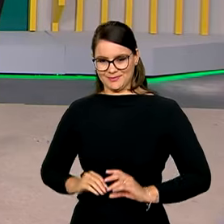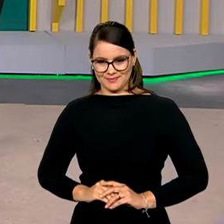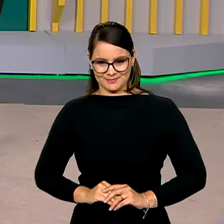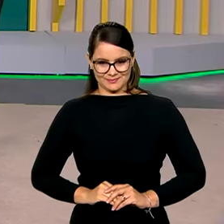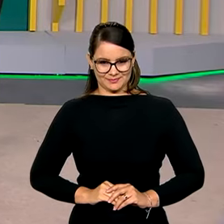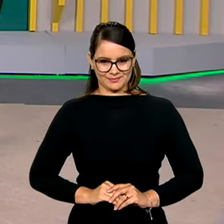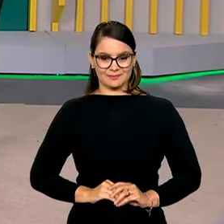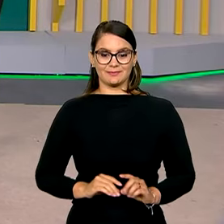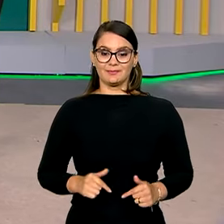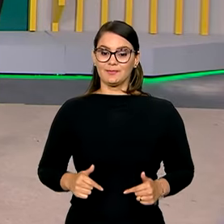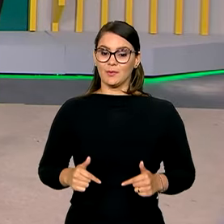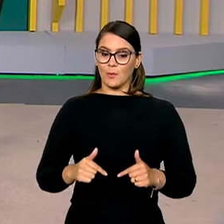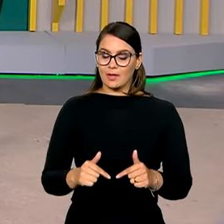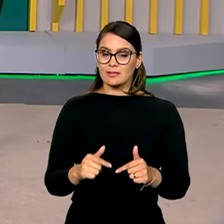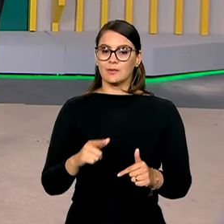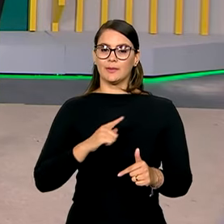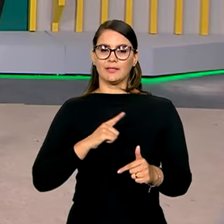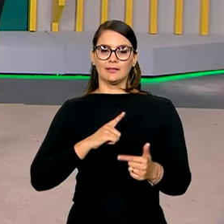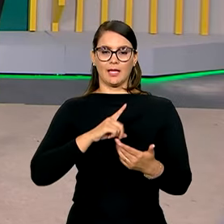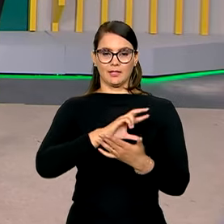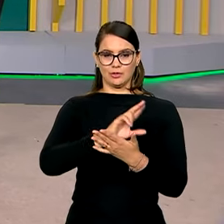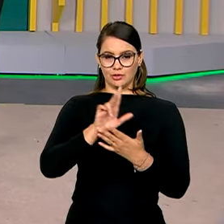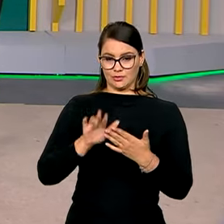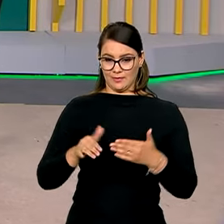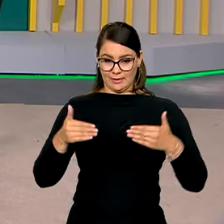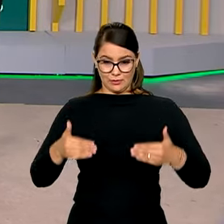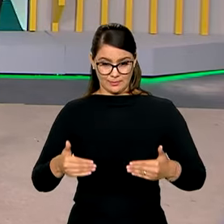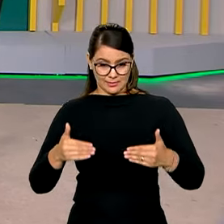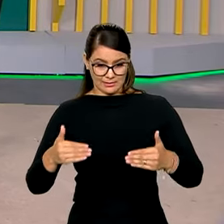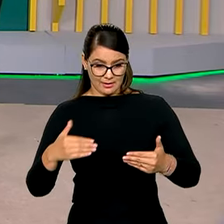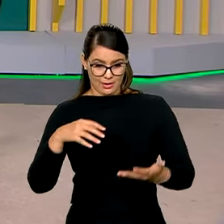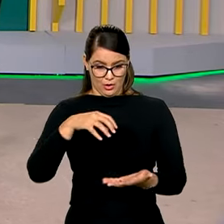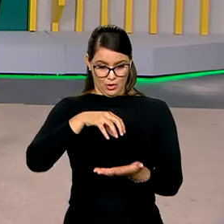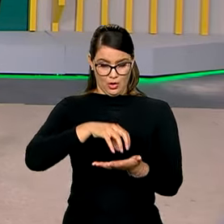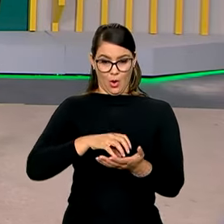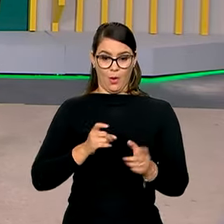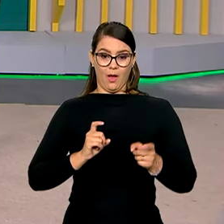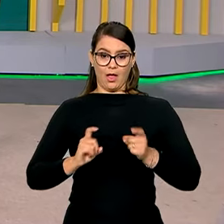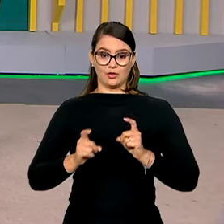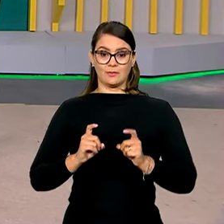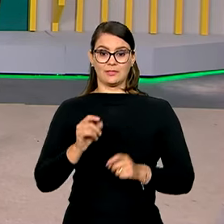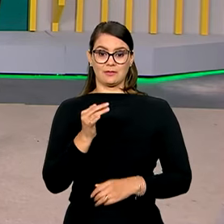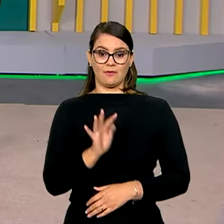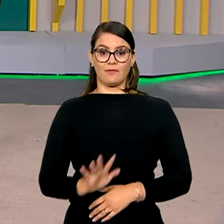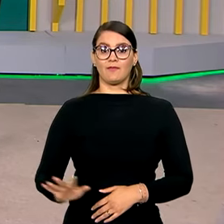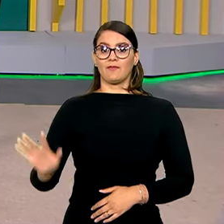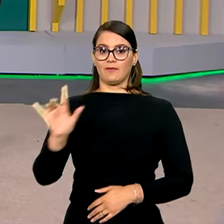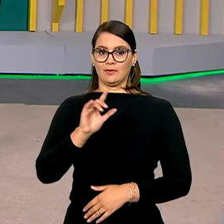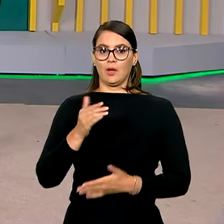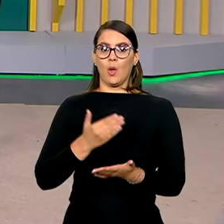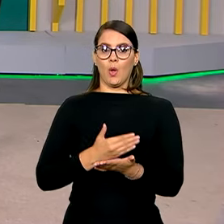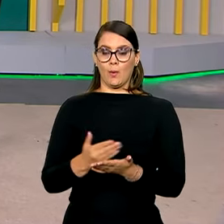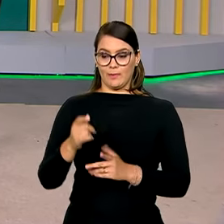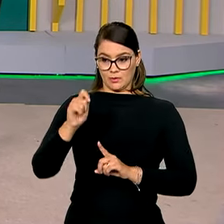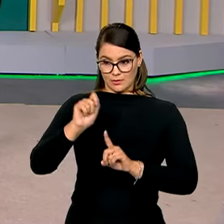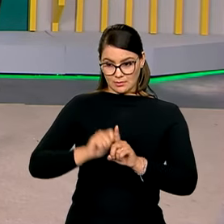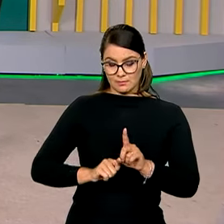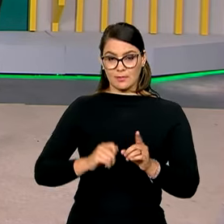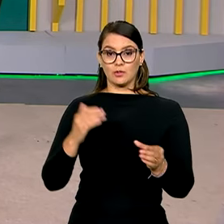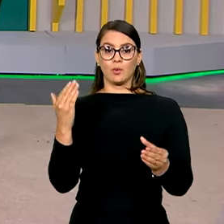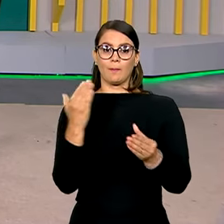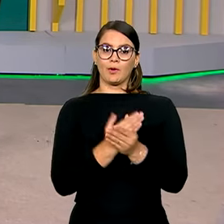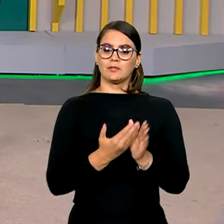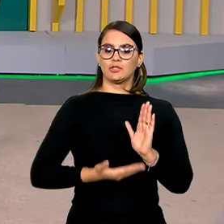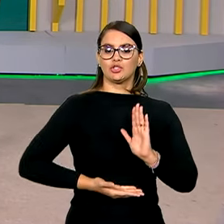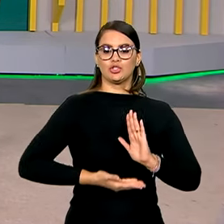Em uma ação que envolve diferentes ministérios e órgãos da administração federal, teve início nesse mês um processo de